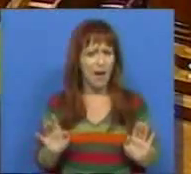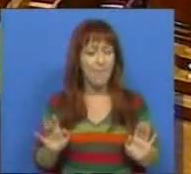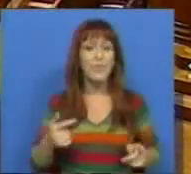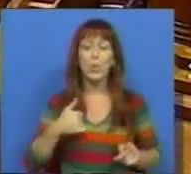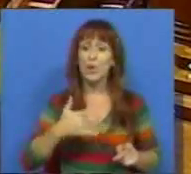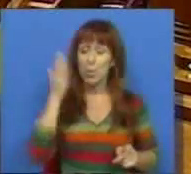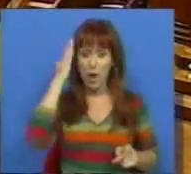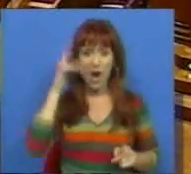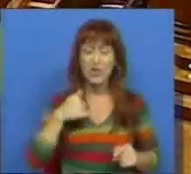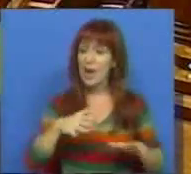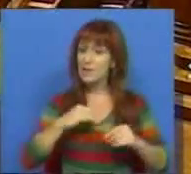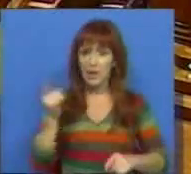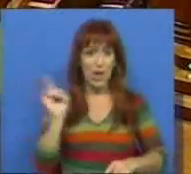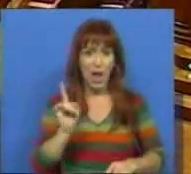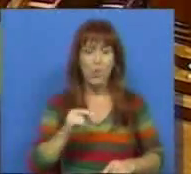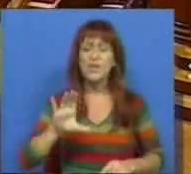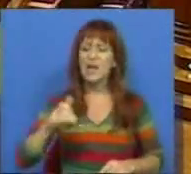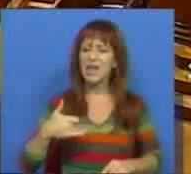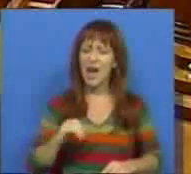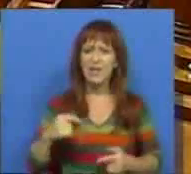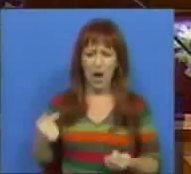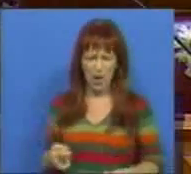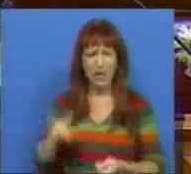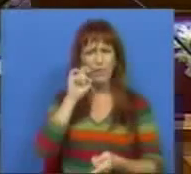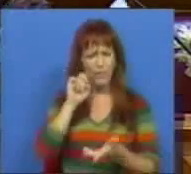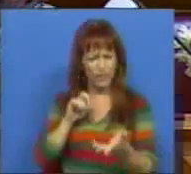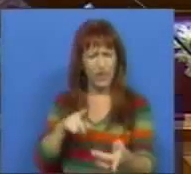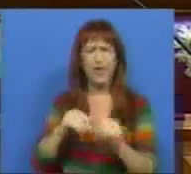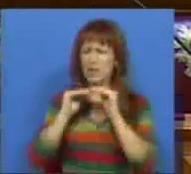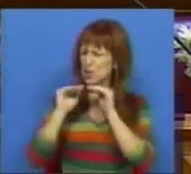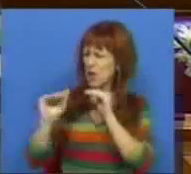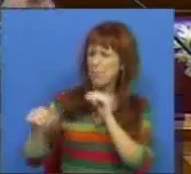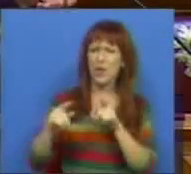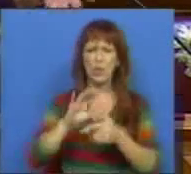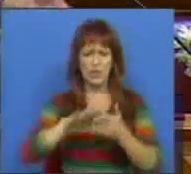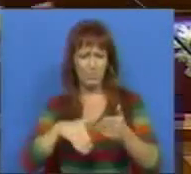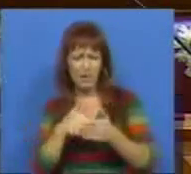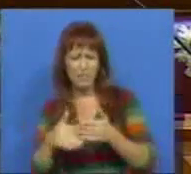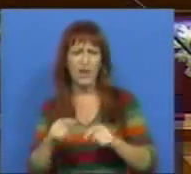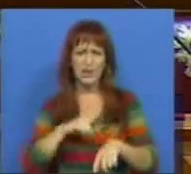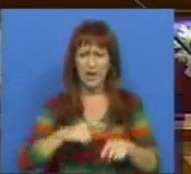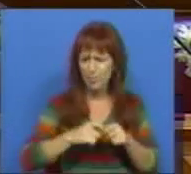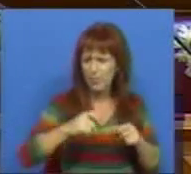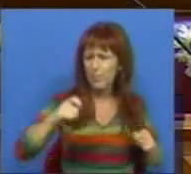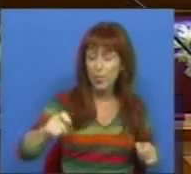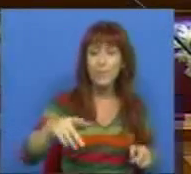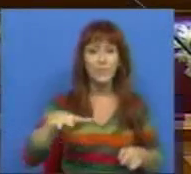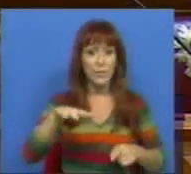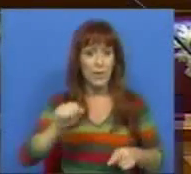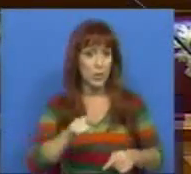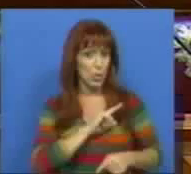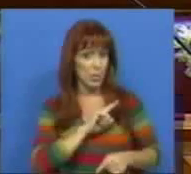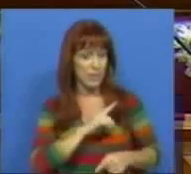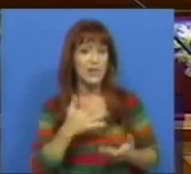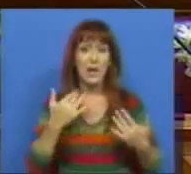o que eu creio que não é aceitável é que o CDS venha aqui defender estabilidade, planificação a longo prazo no âmbito